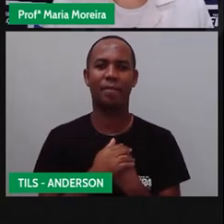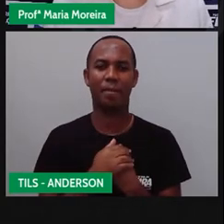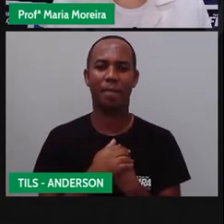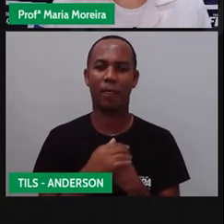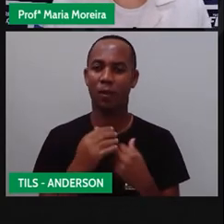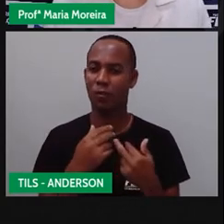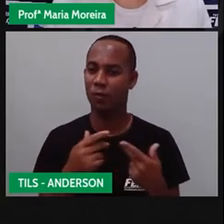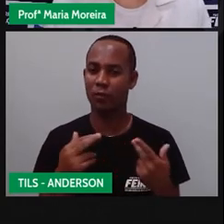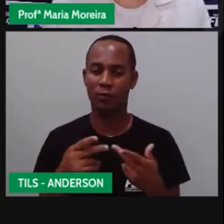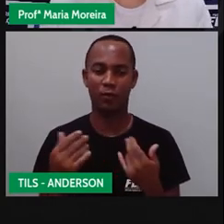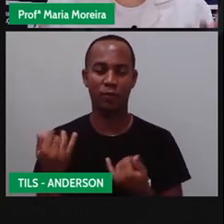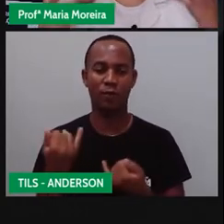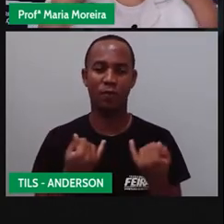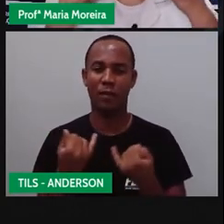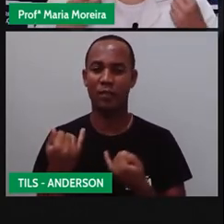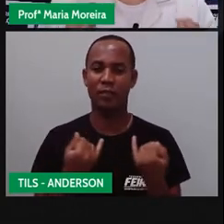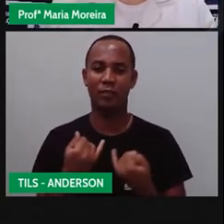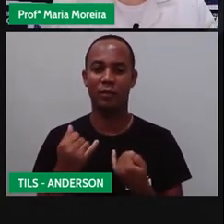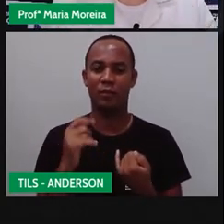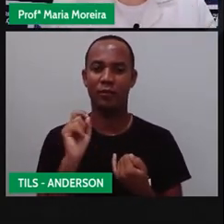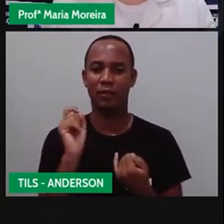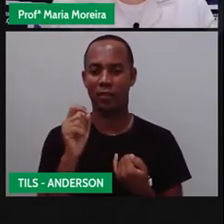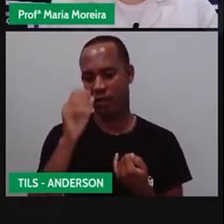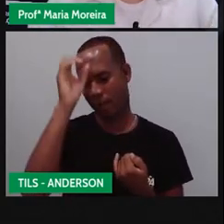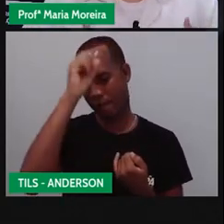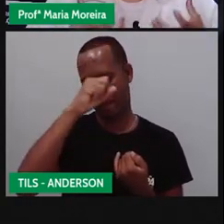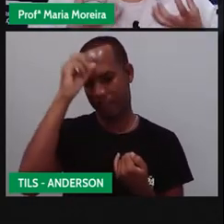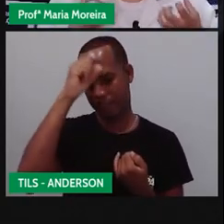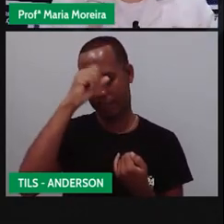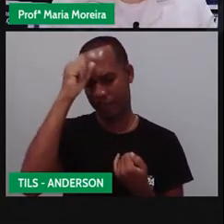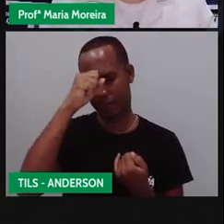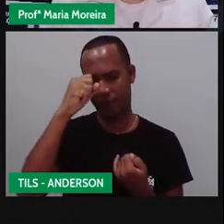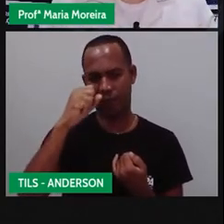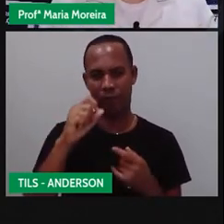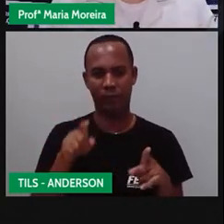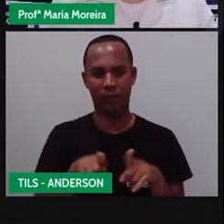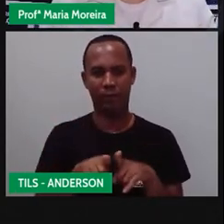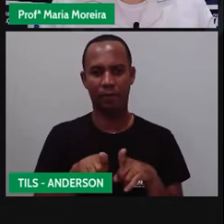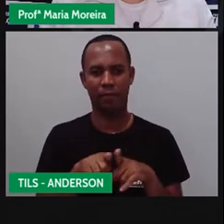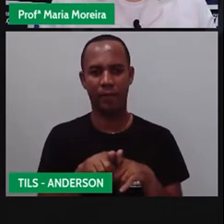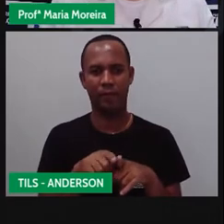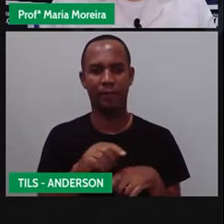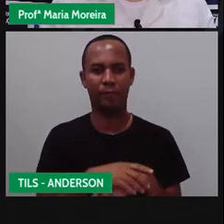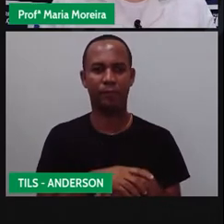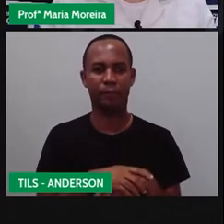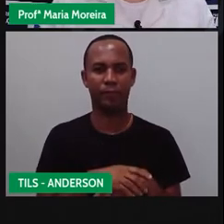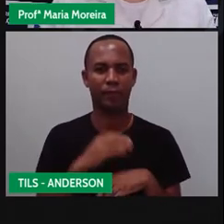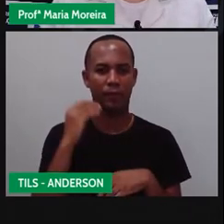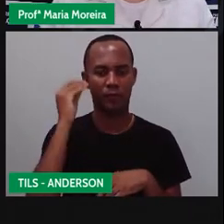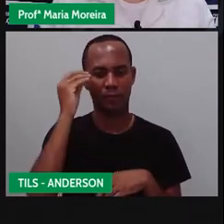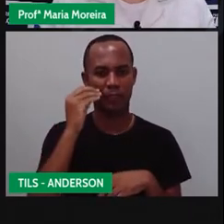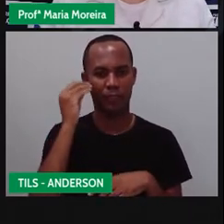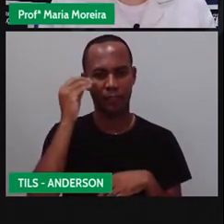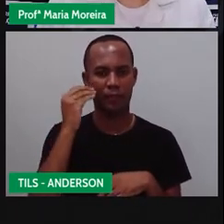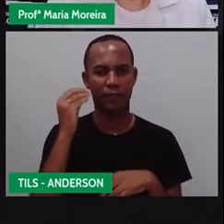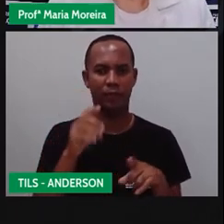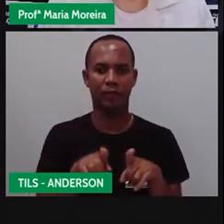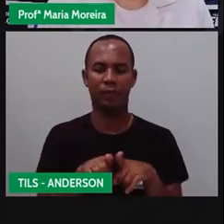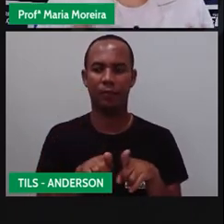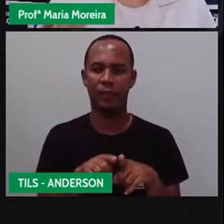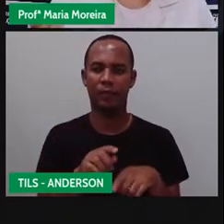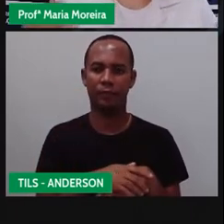coisa. Então, isso são informações que a gente fez o quê? Aprendeu. E quando a gente aprende alguma coisa, isso é o quê? Uma experiência, certo?